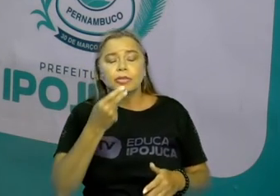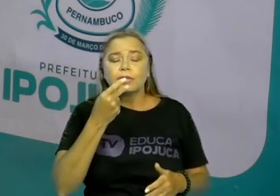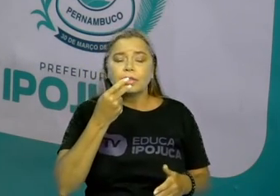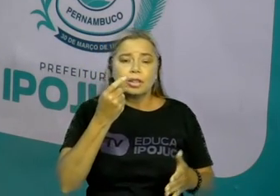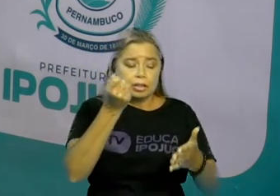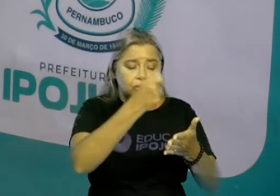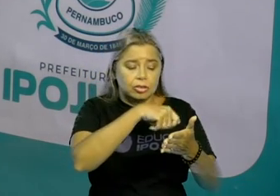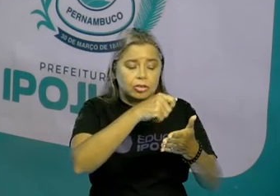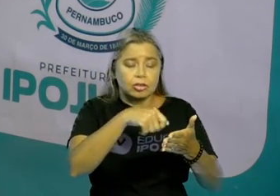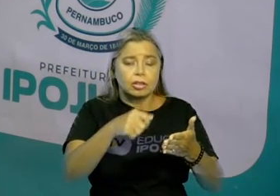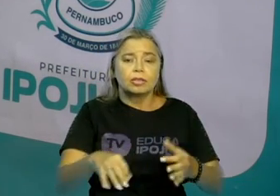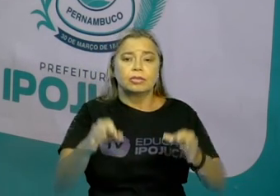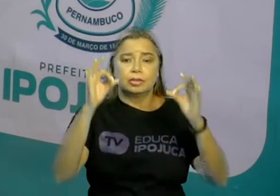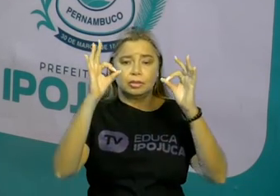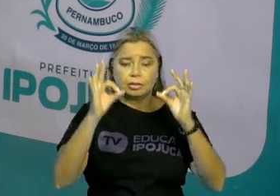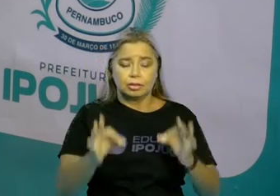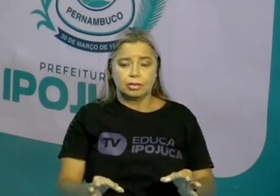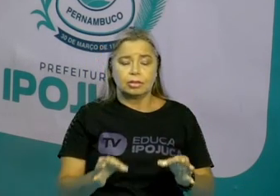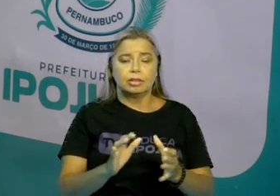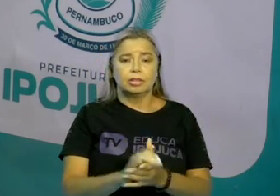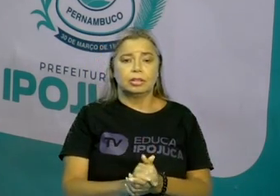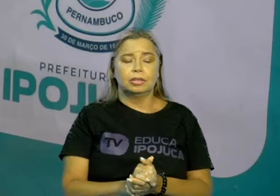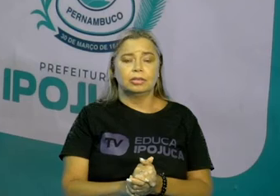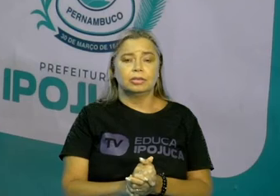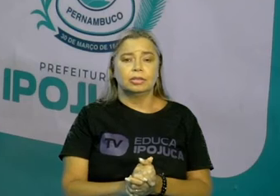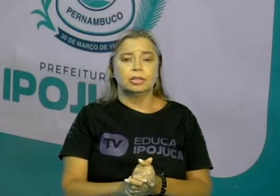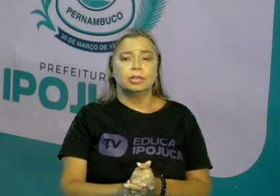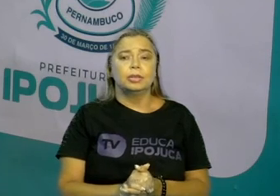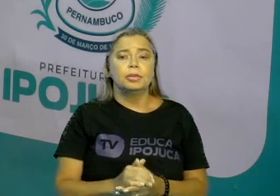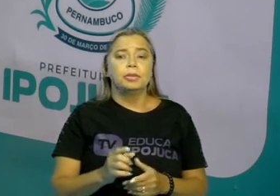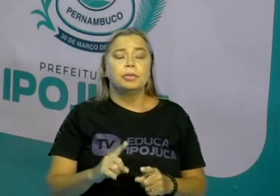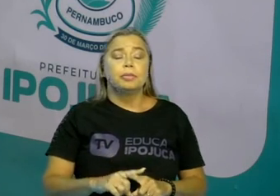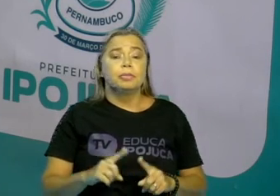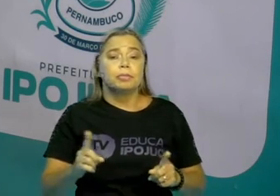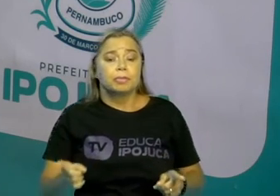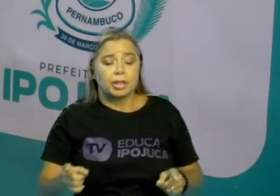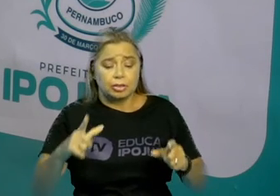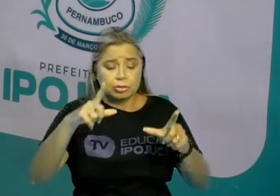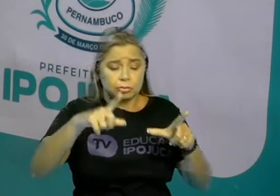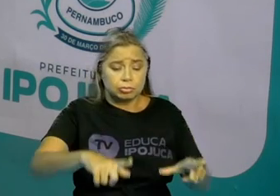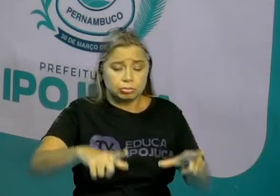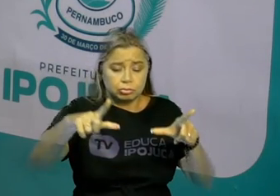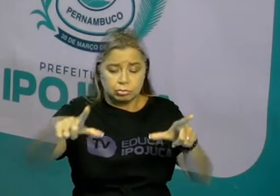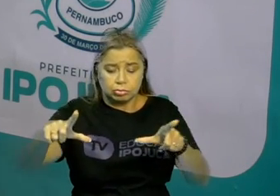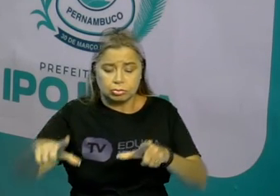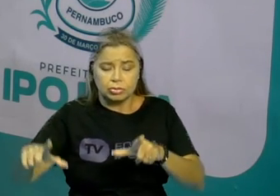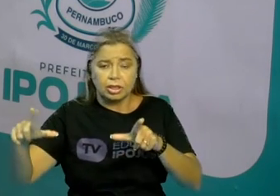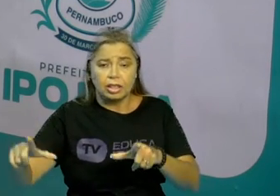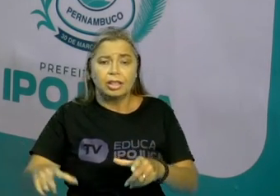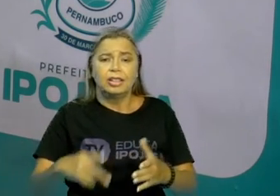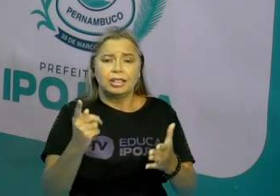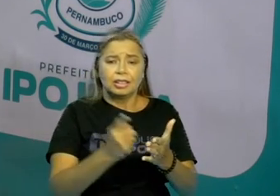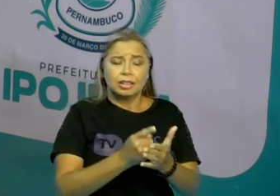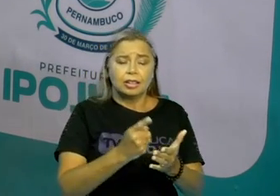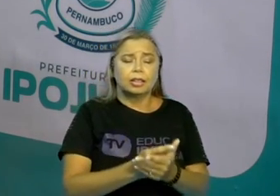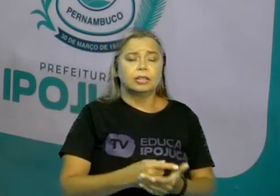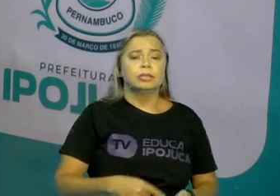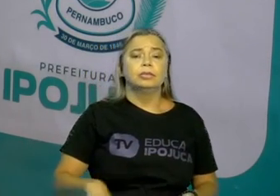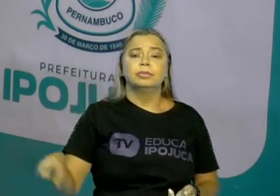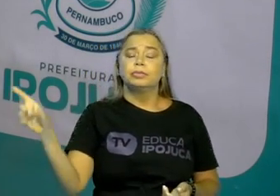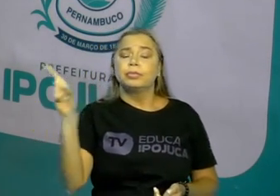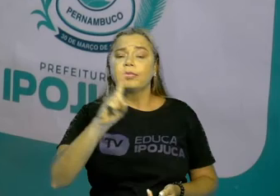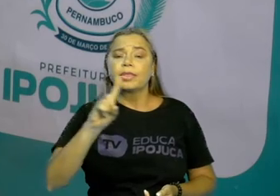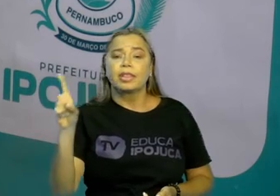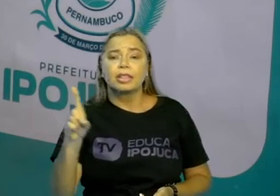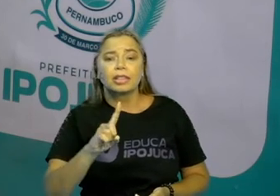aqui não é considerada uma pronúncia errada, porque é regional, é da região. A gente considera como um